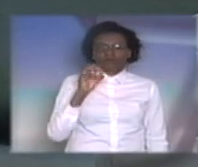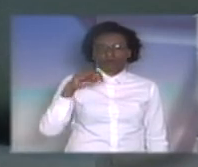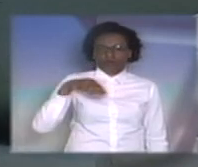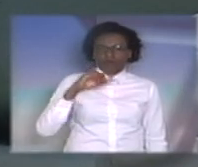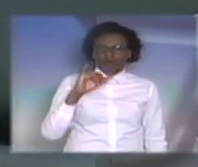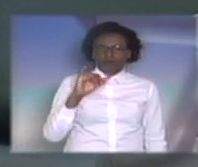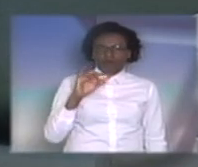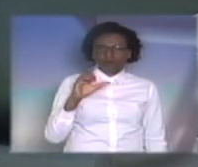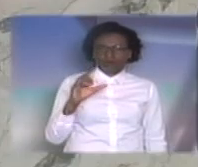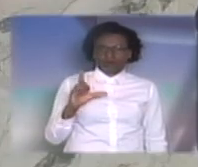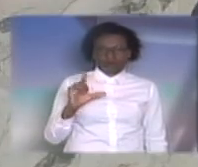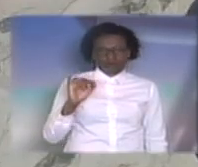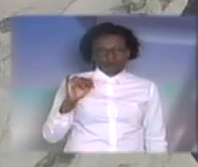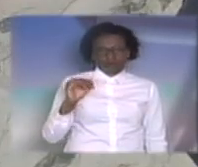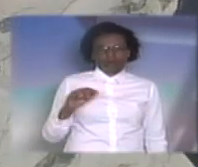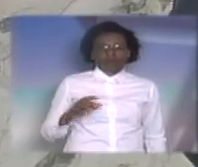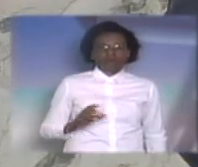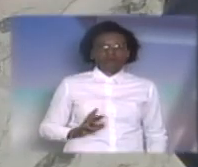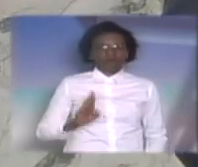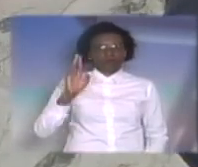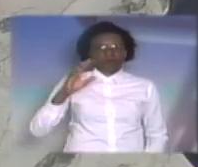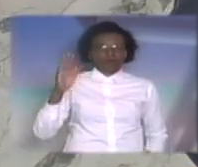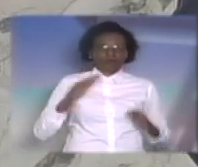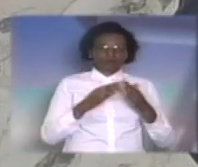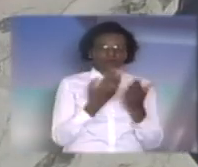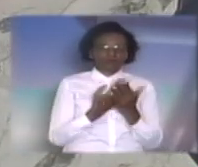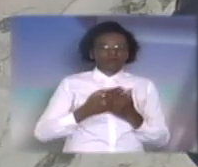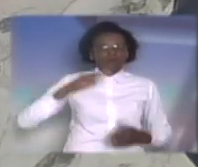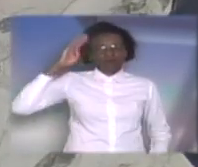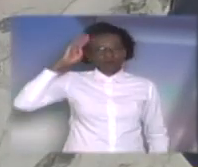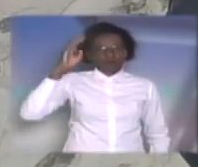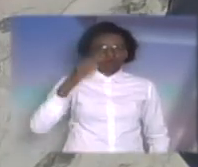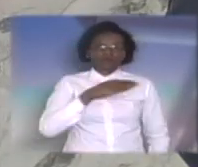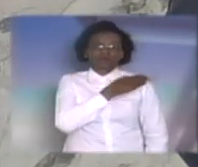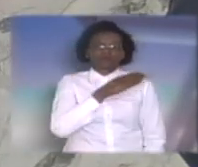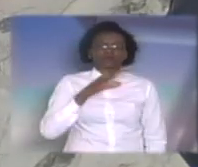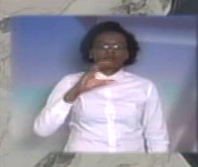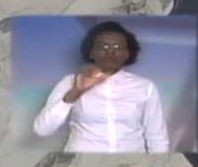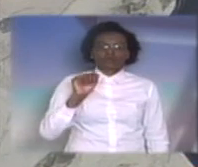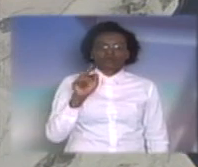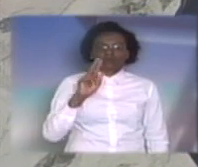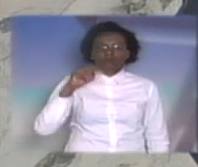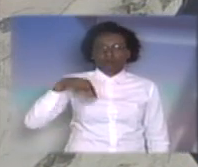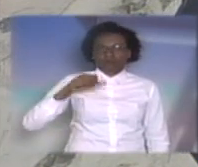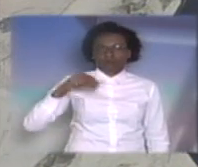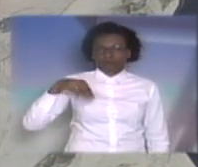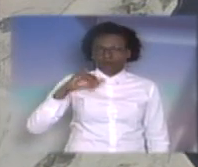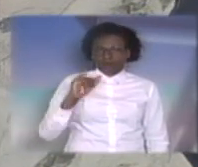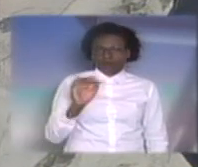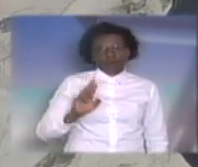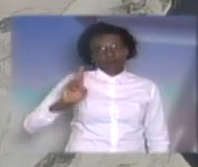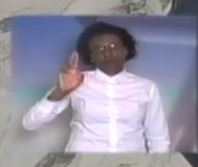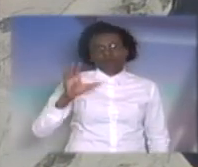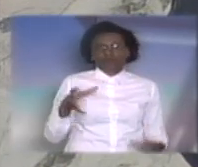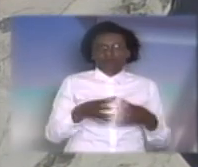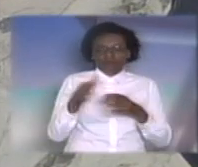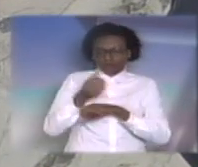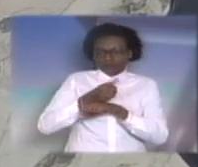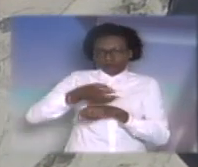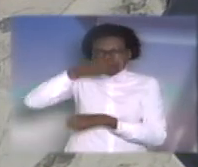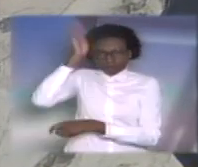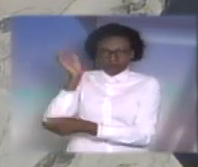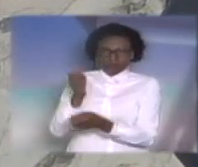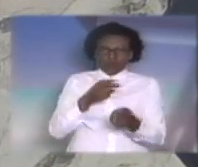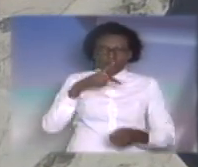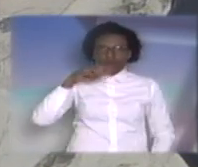comandante da escola de soldados, ao coronel Armani, comandante do corpo de bombeiros da polícia militar, e ao senhor secretário de